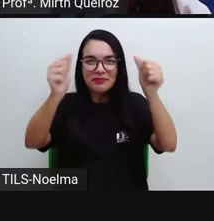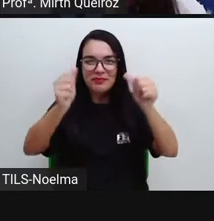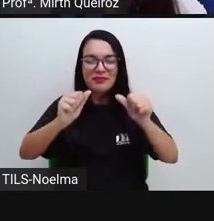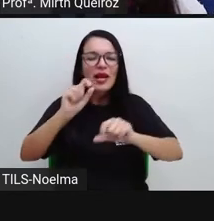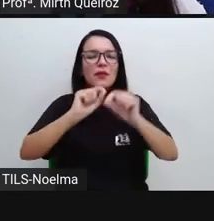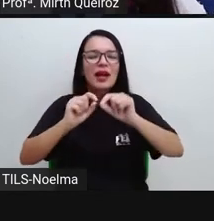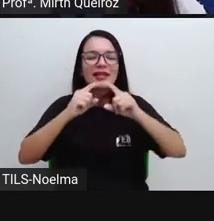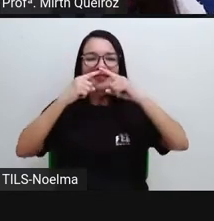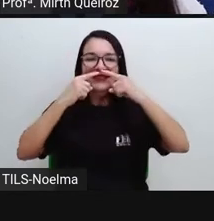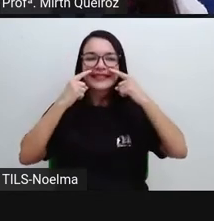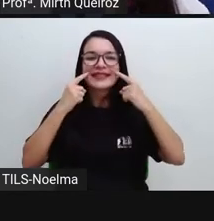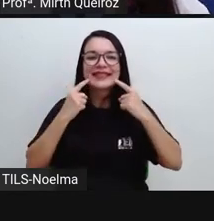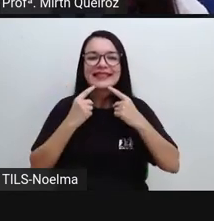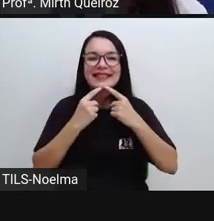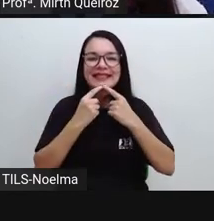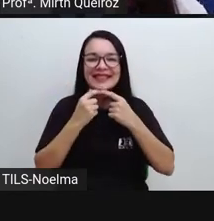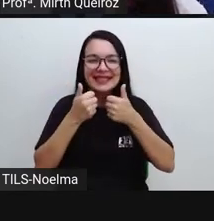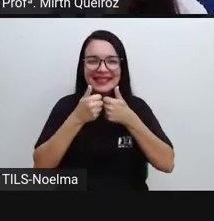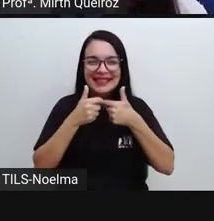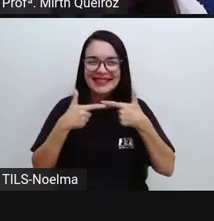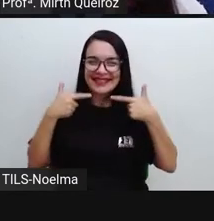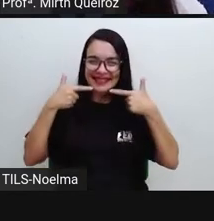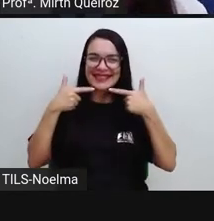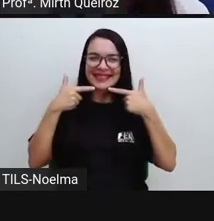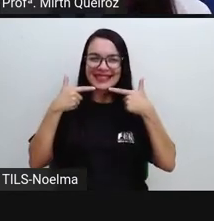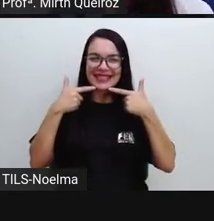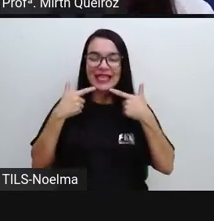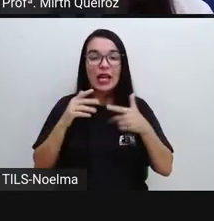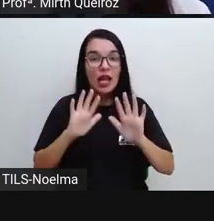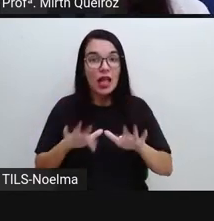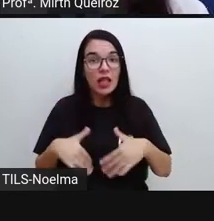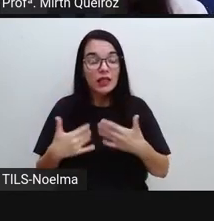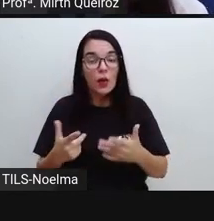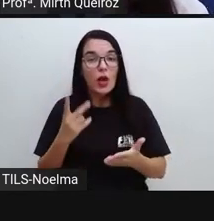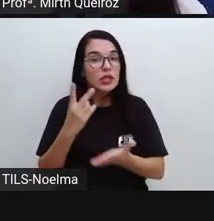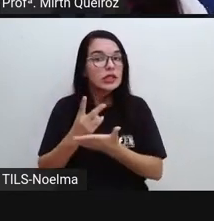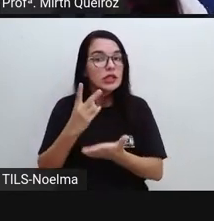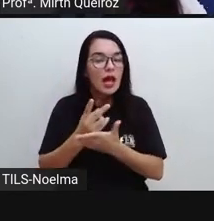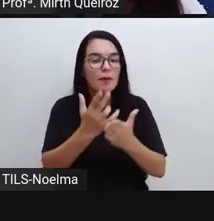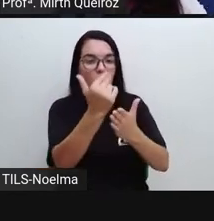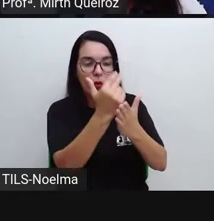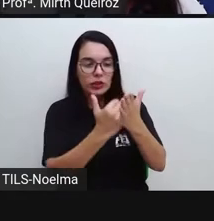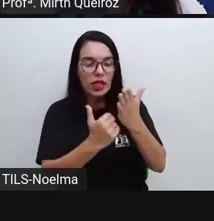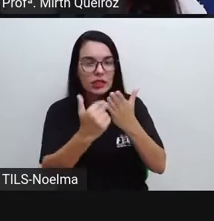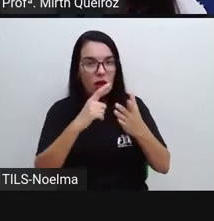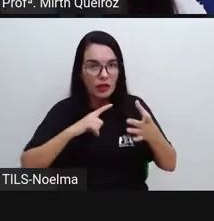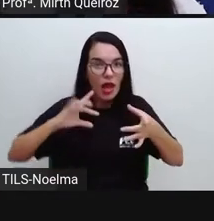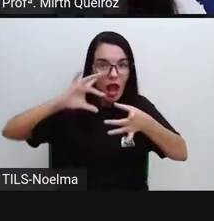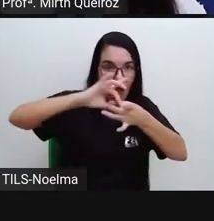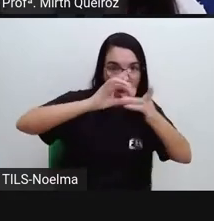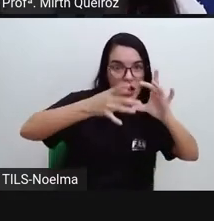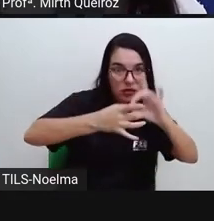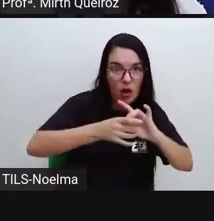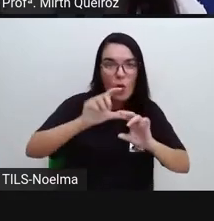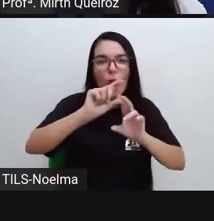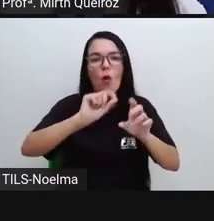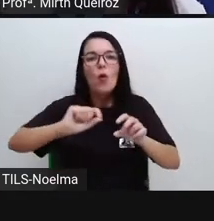Esse desenho, ele sempre vai ter relação com o que está escrito, certo?